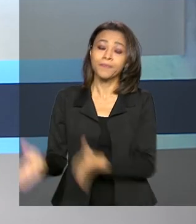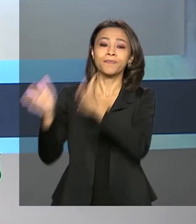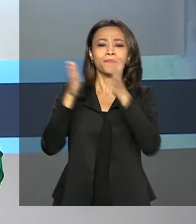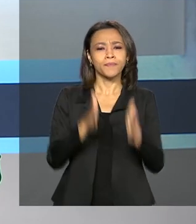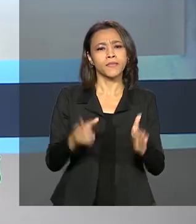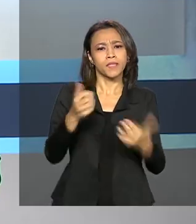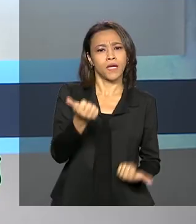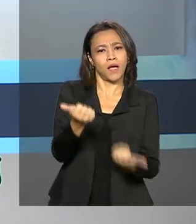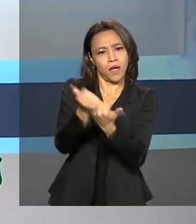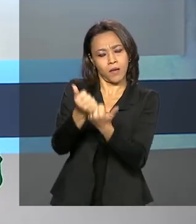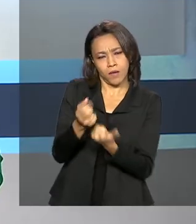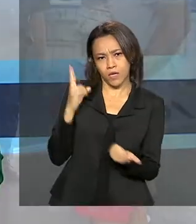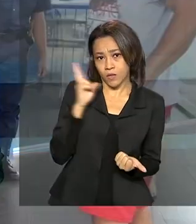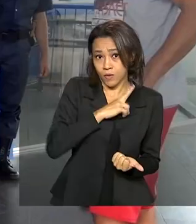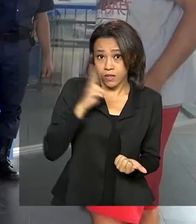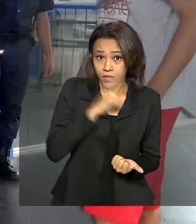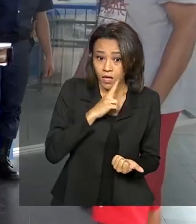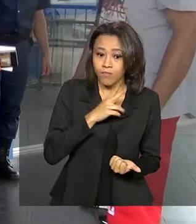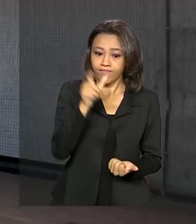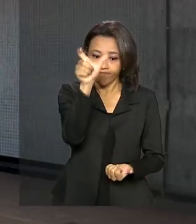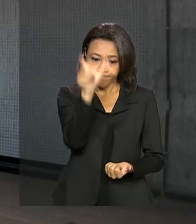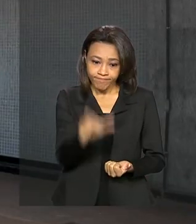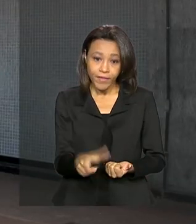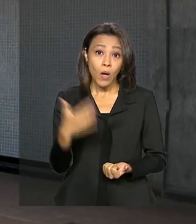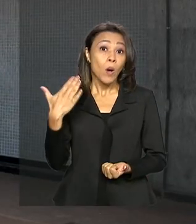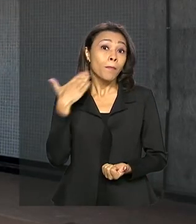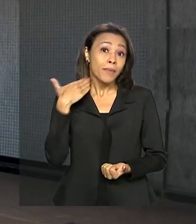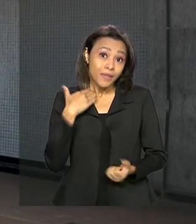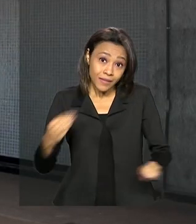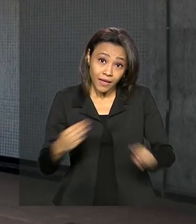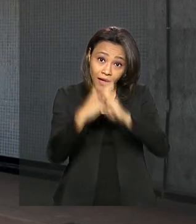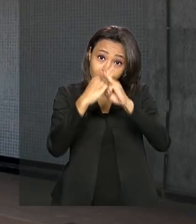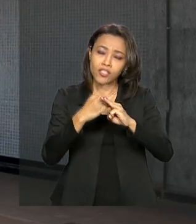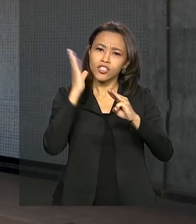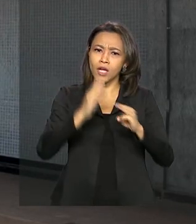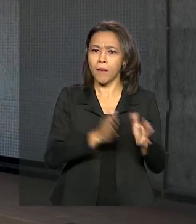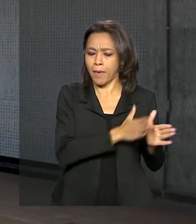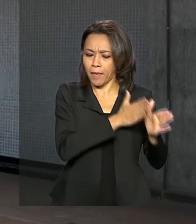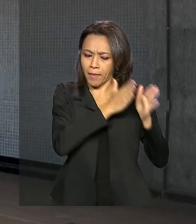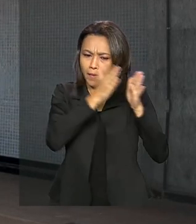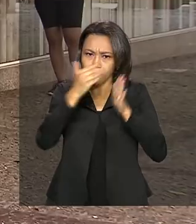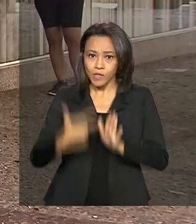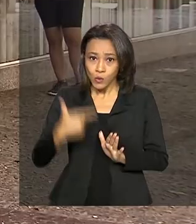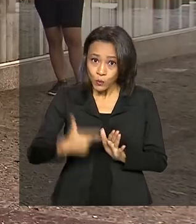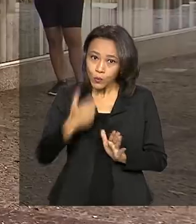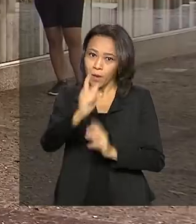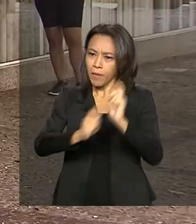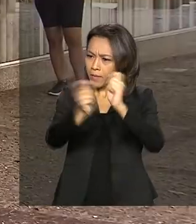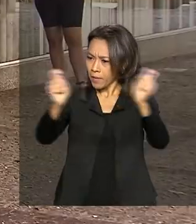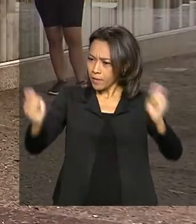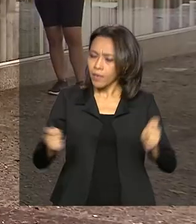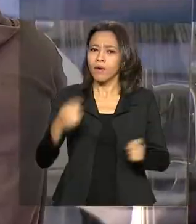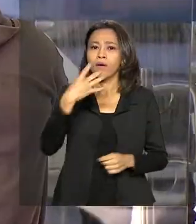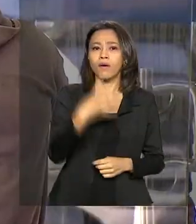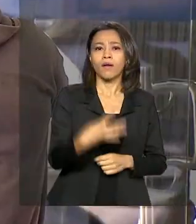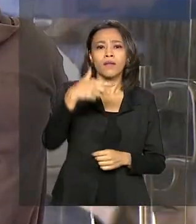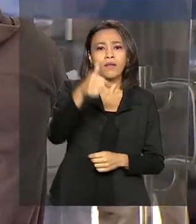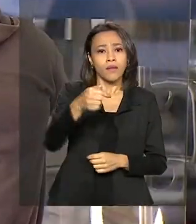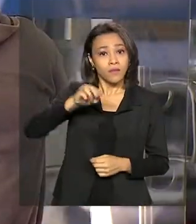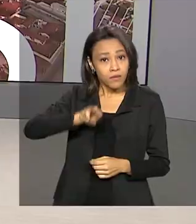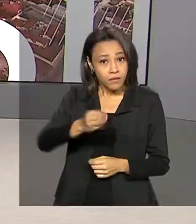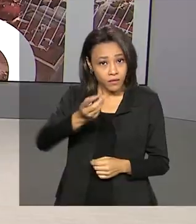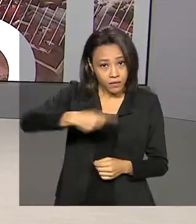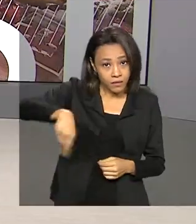auxílio emergencial. Caixa inicia segundo ciclo de pagamentos para 47 milhões de